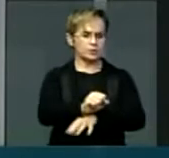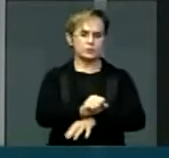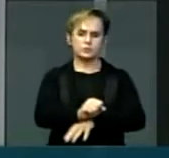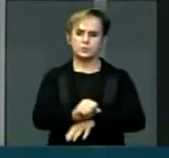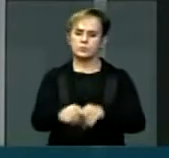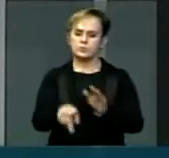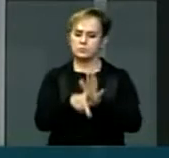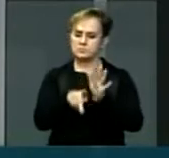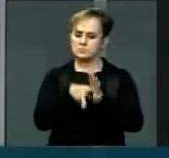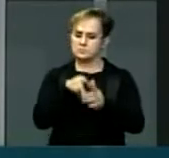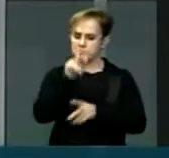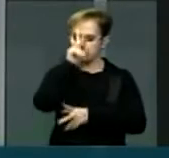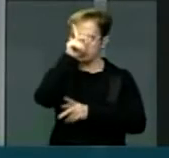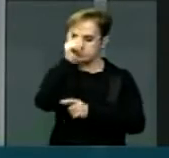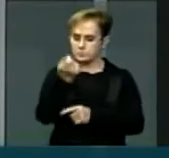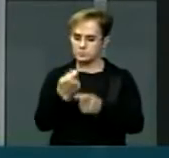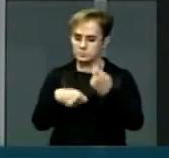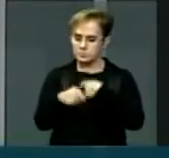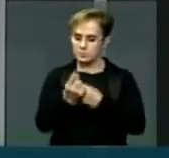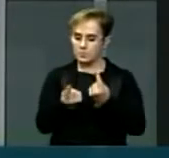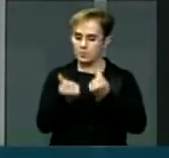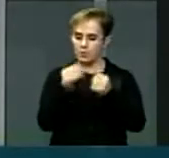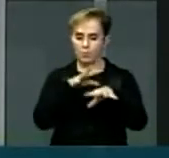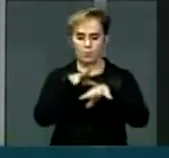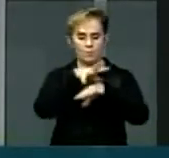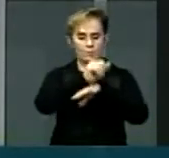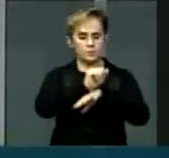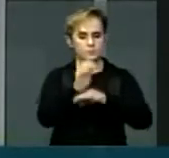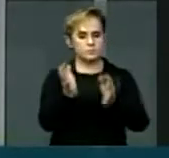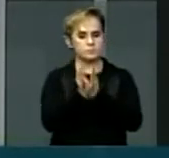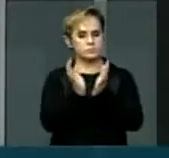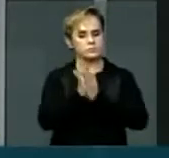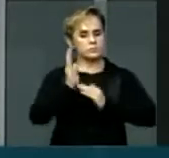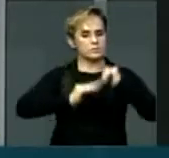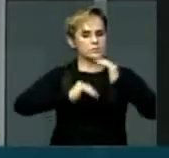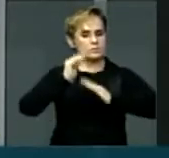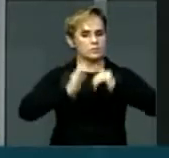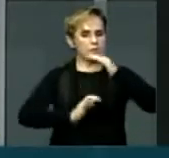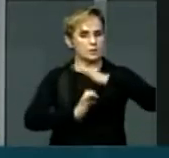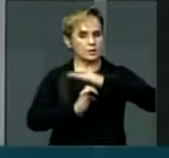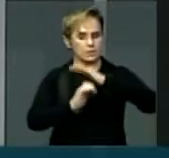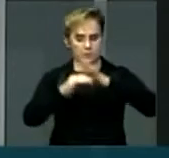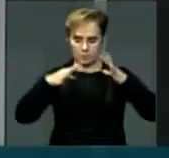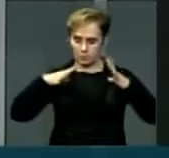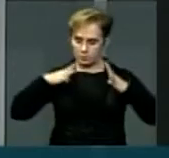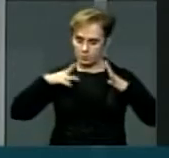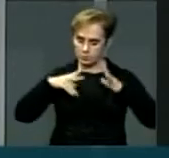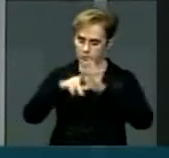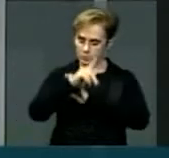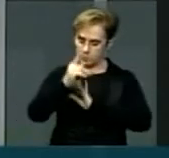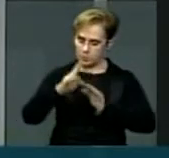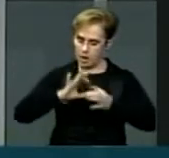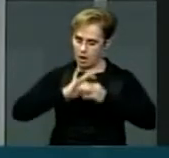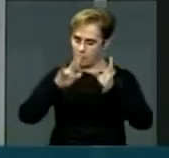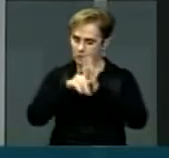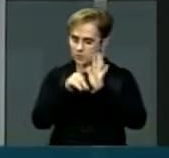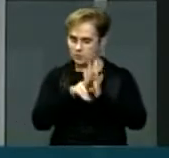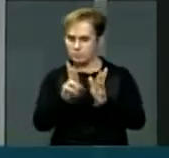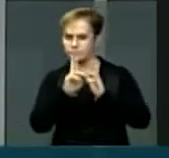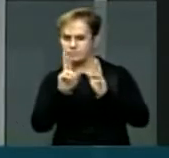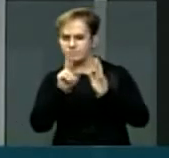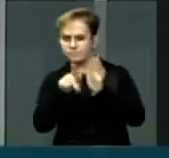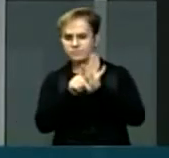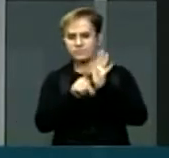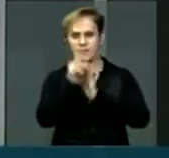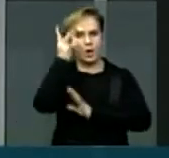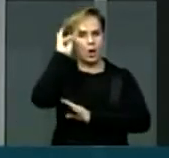do poder econômico, aonde os empresários independentes, os empresários que torcem para o Maranhão